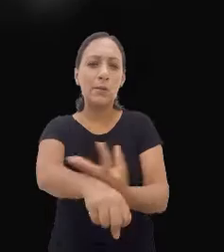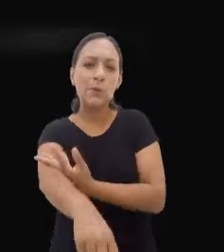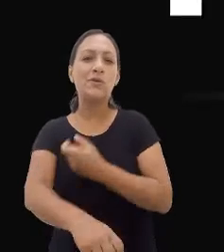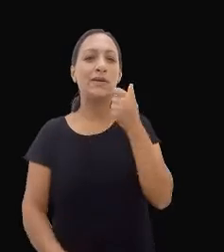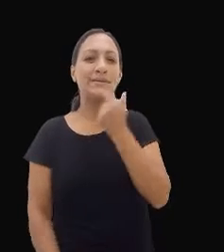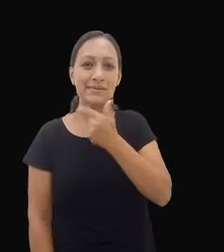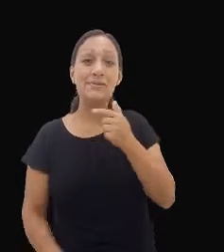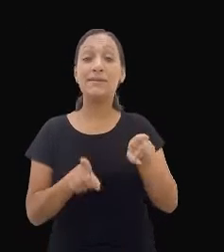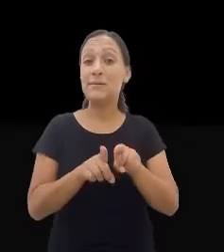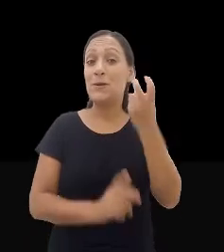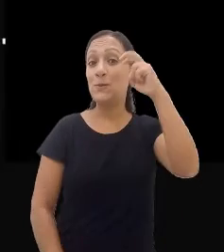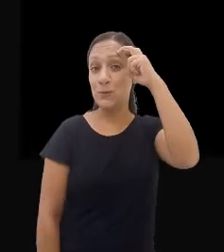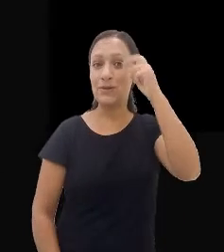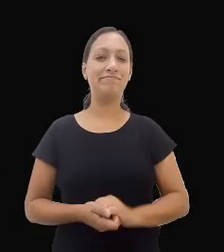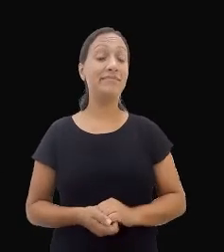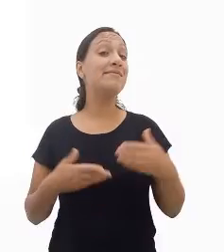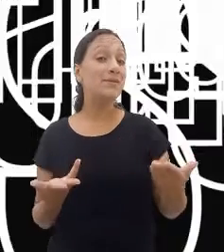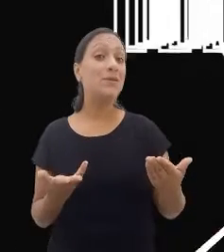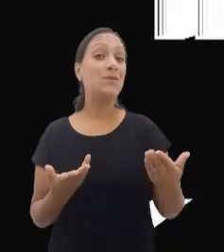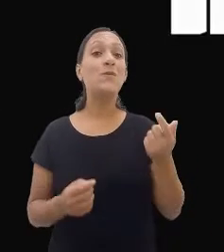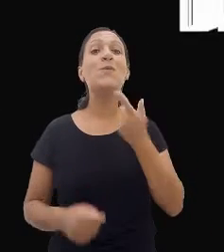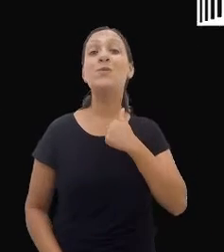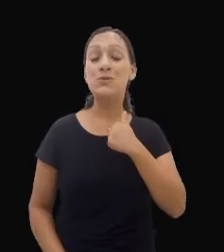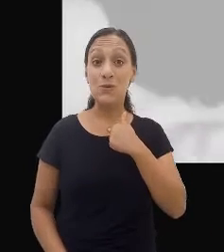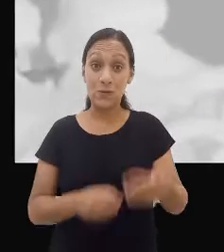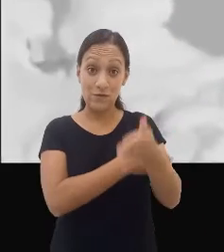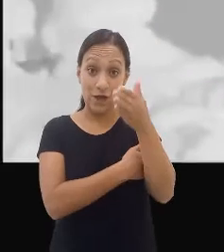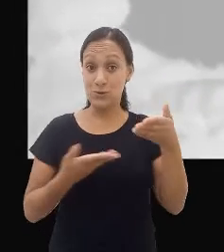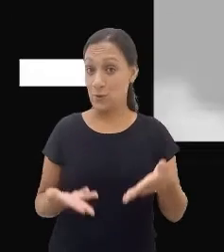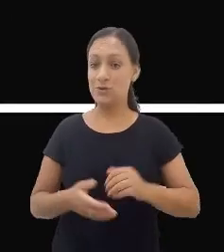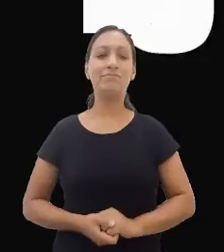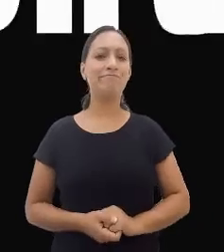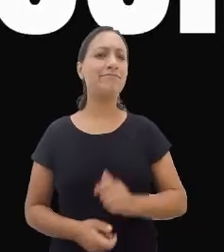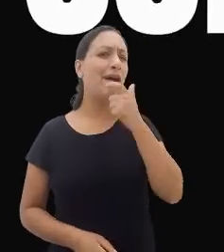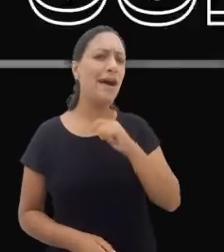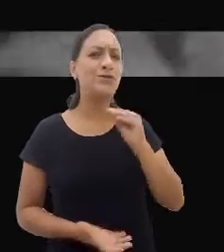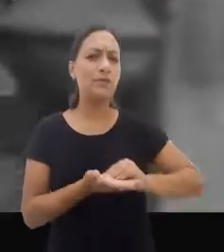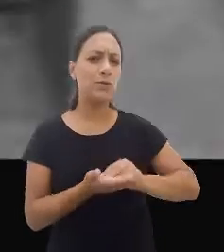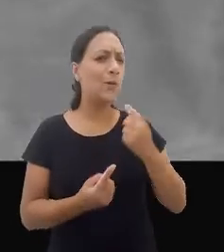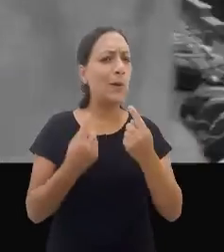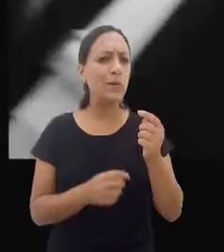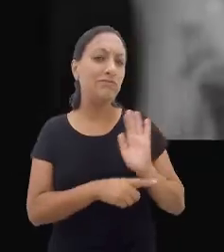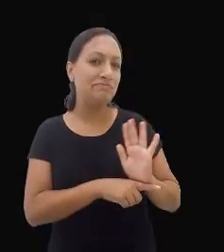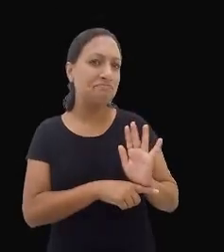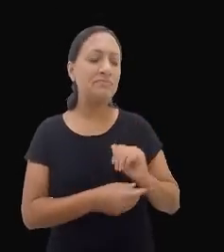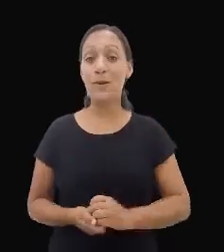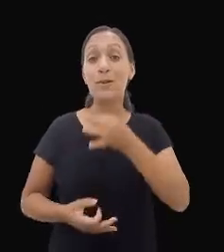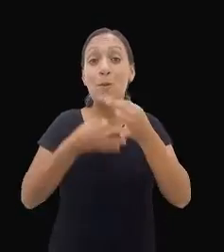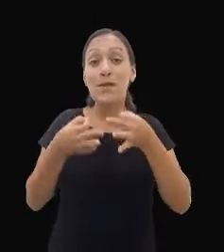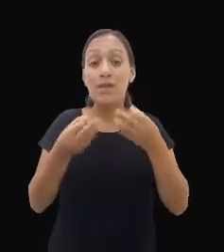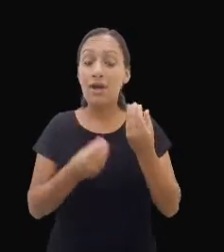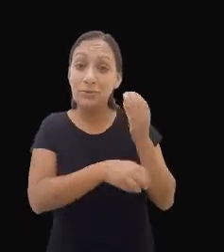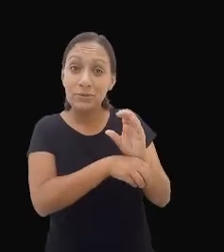E aí, curtiu a viagem de hoje? Acha que faltou algum título? Conta pra gente nos comentários e não